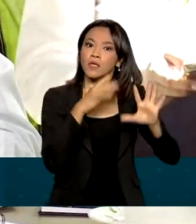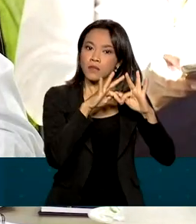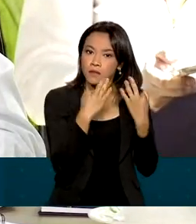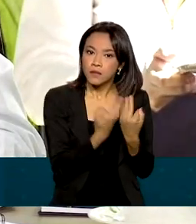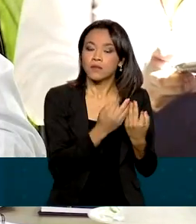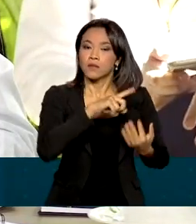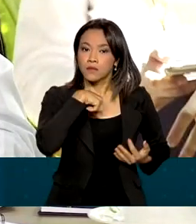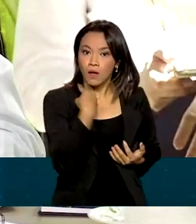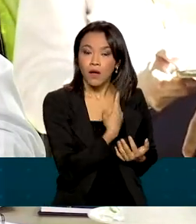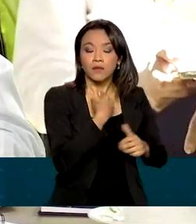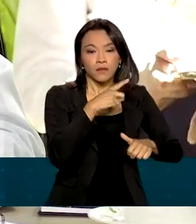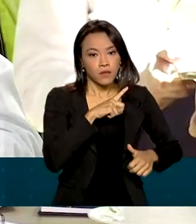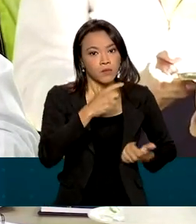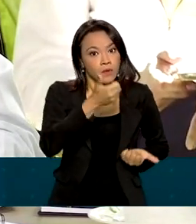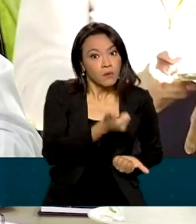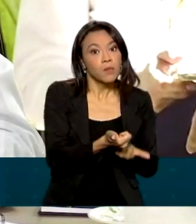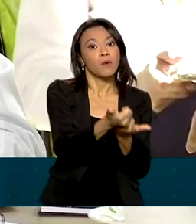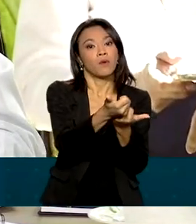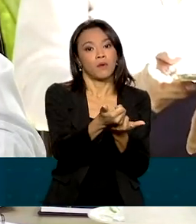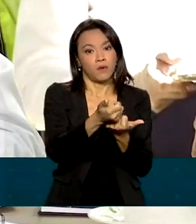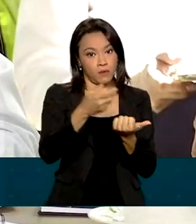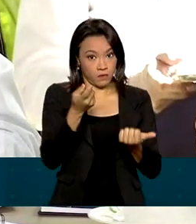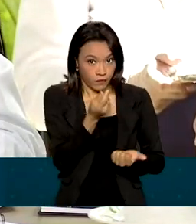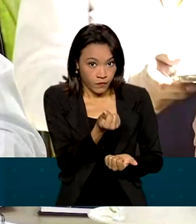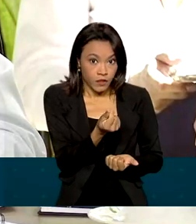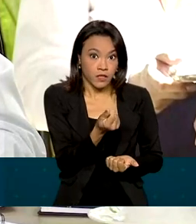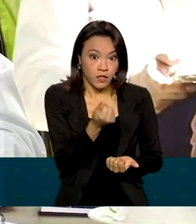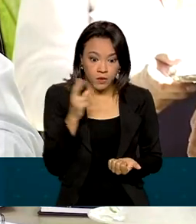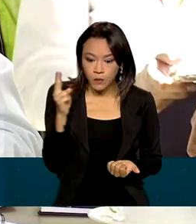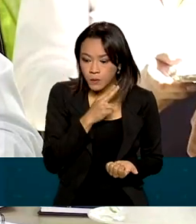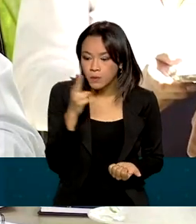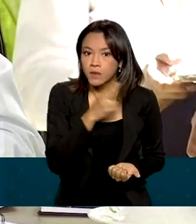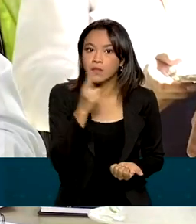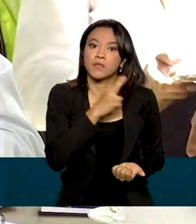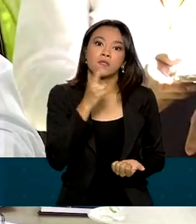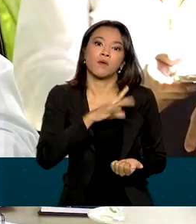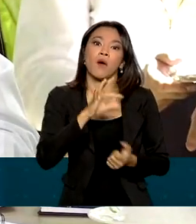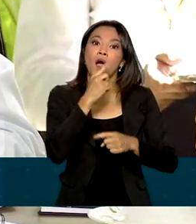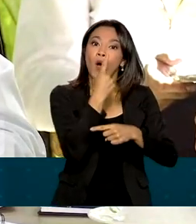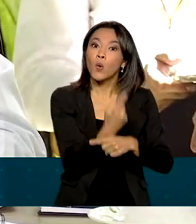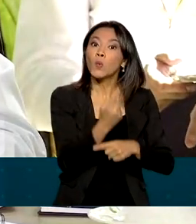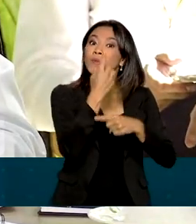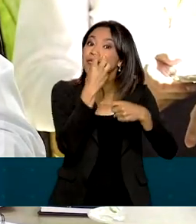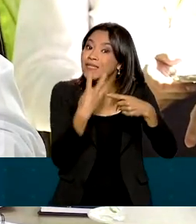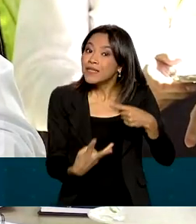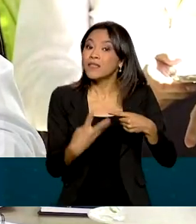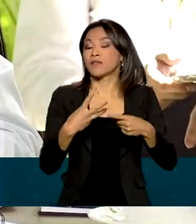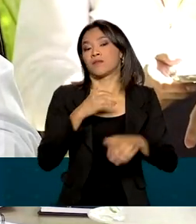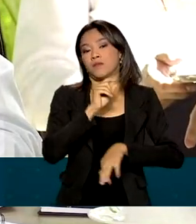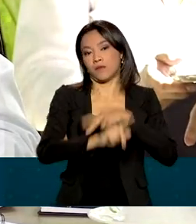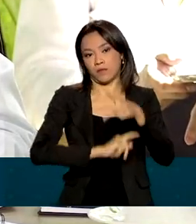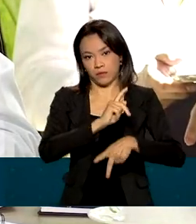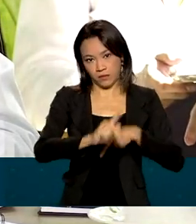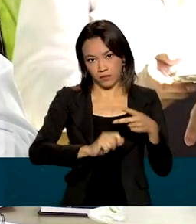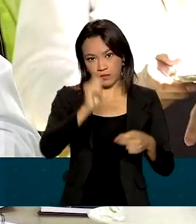Prestamos assistência financeira emergencial a um terço de nossa população.